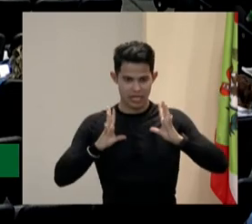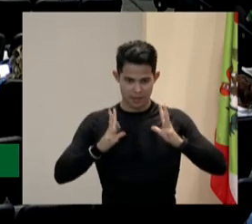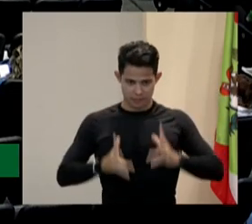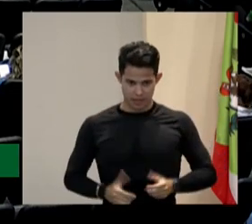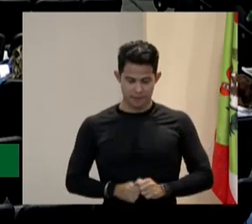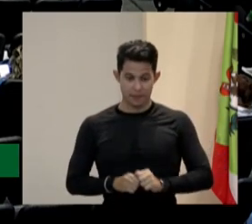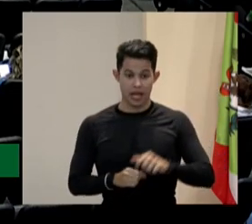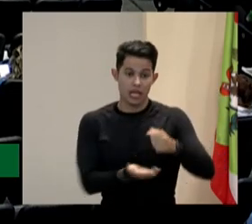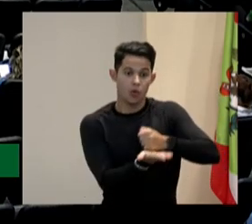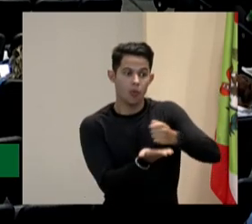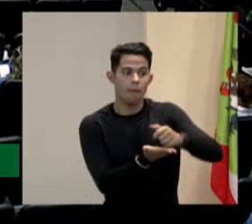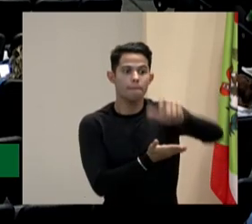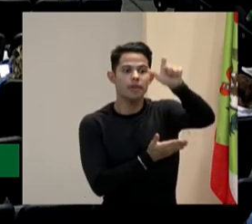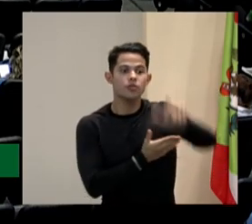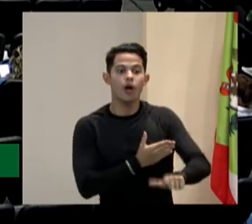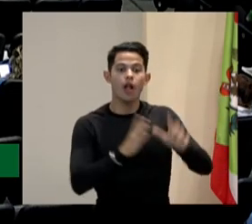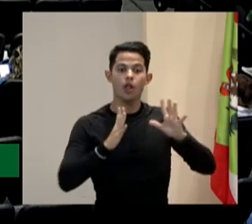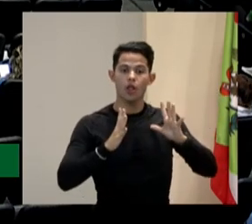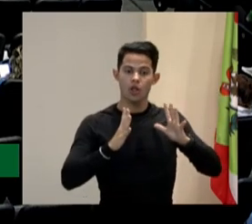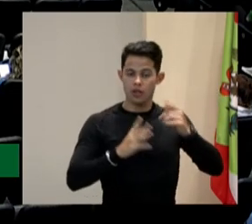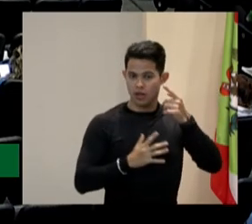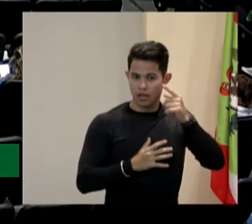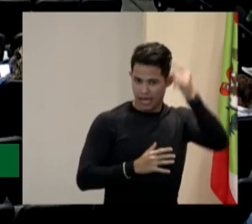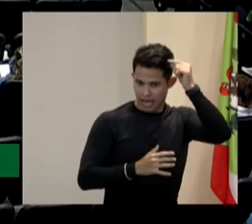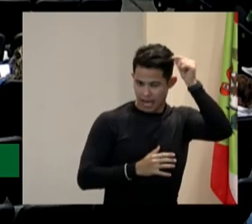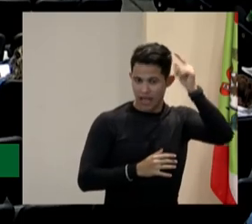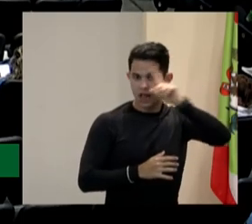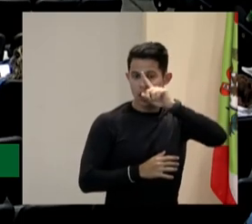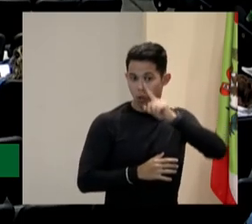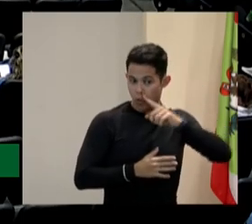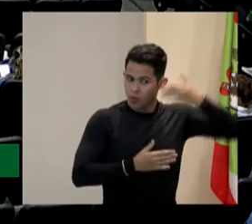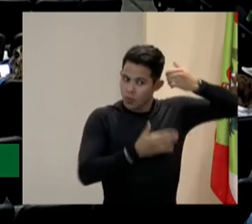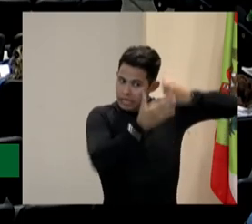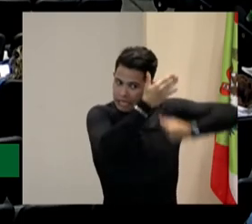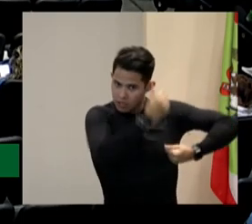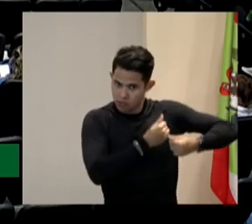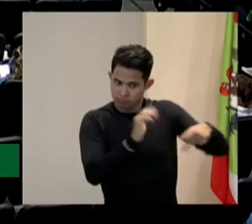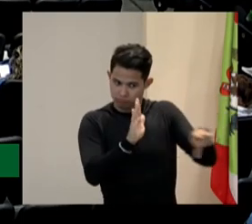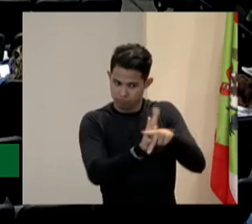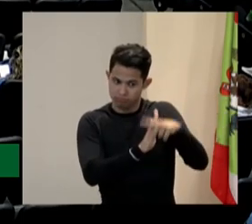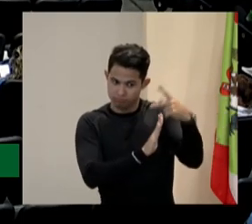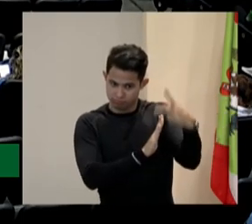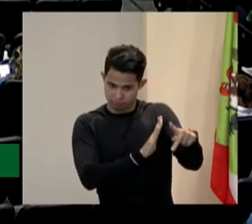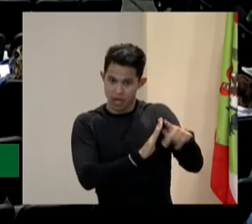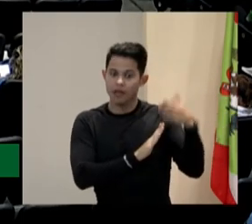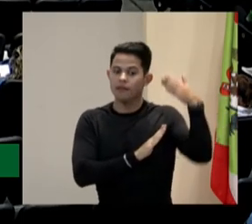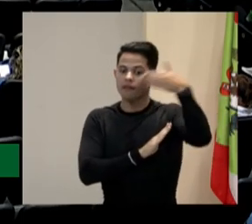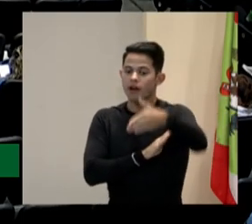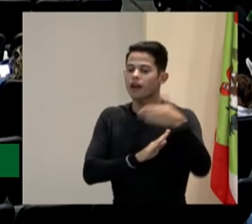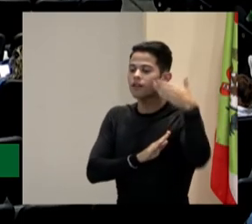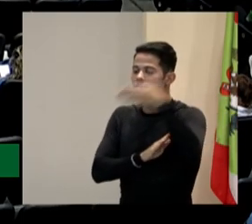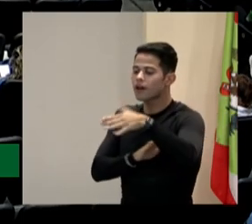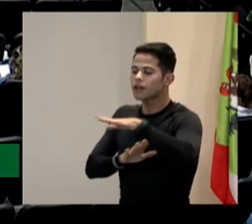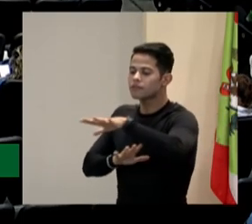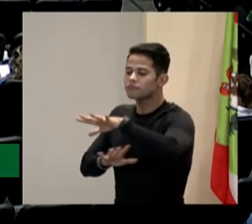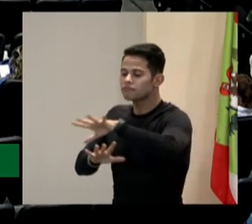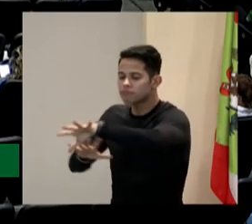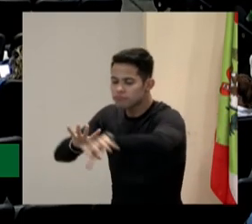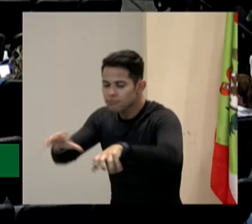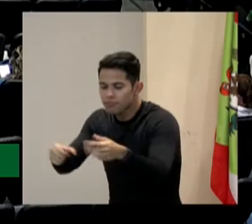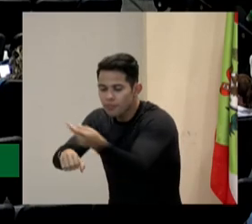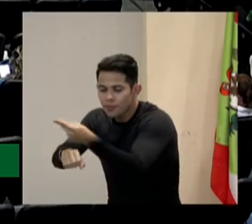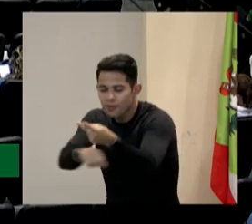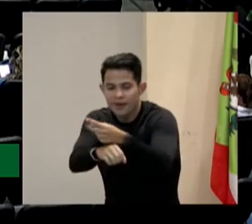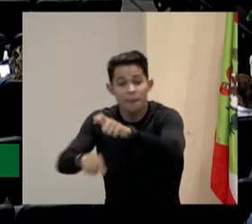Eles vão fazer shampoo para a pessoa loira do cabelo liso. E eles vão pegar aquele mercado. Mas aí existem as pessoas do cabelo